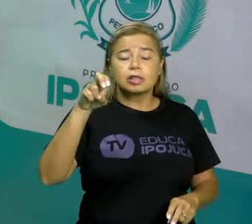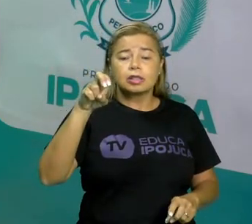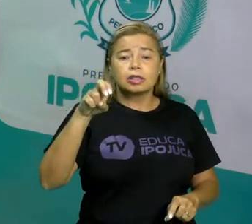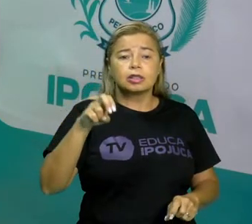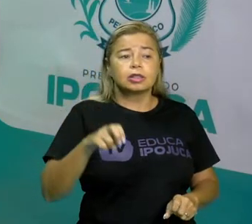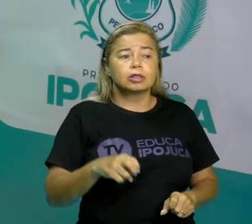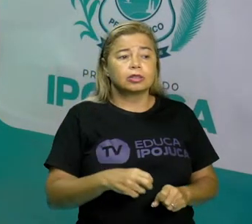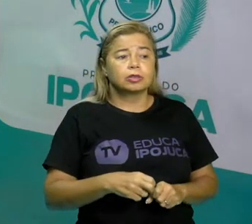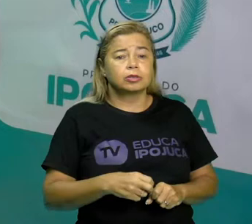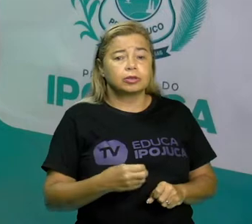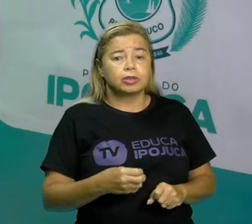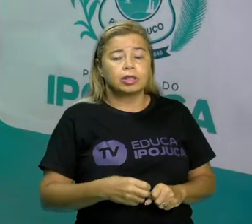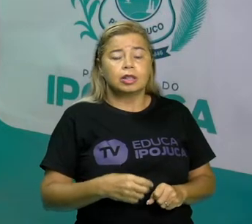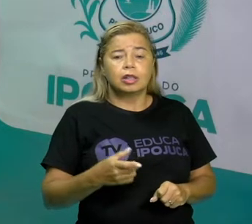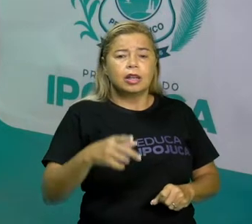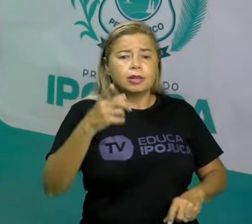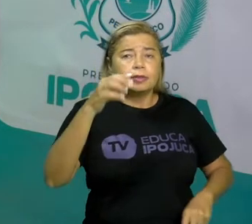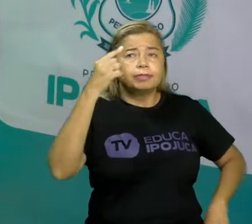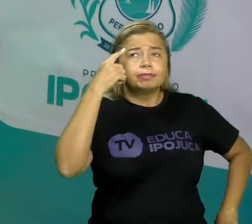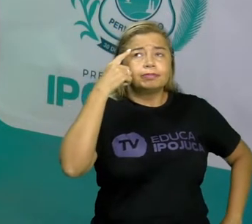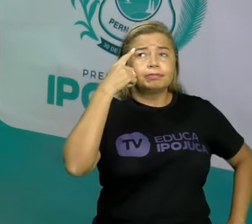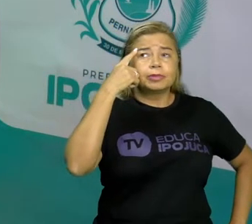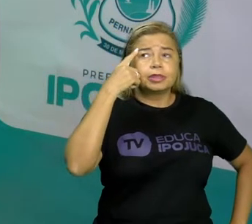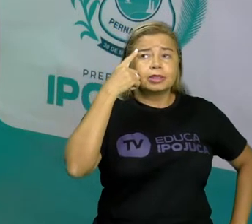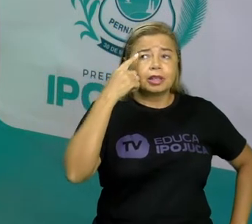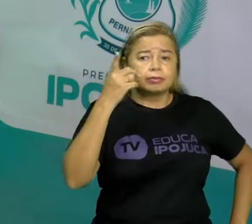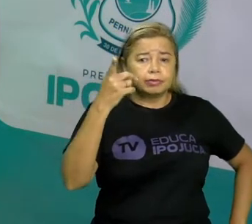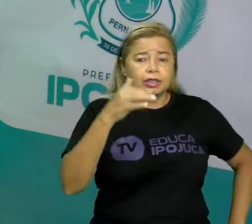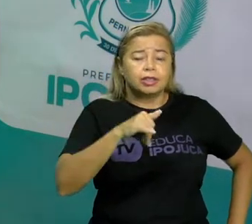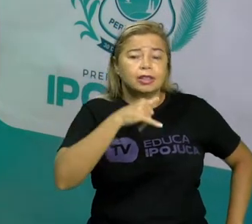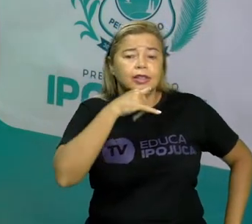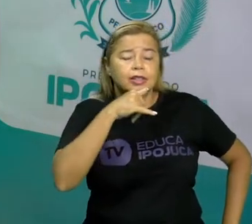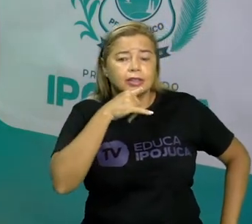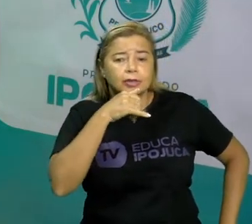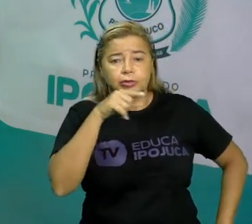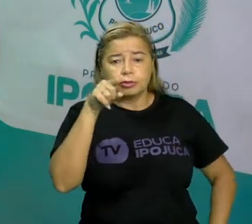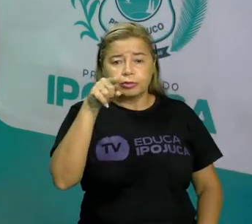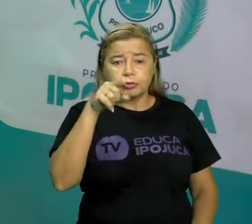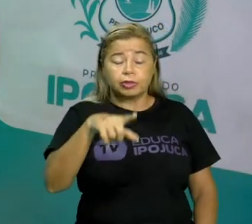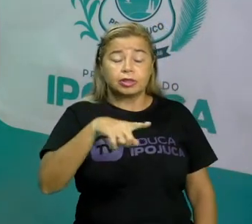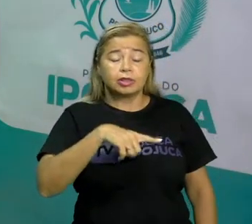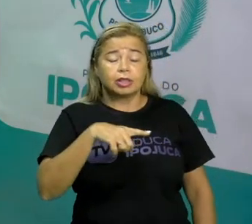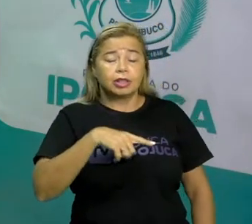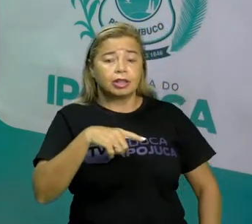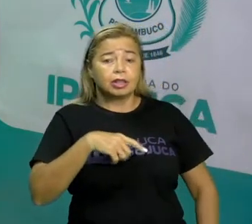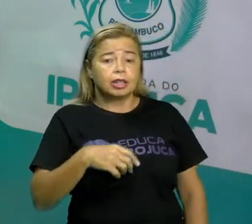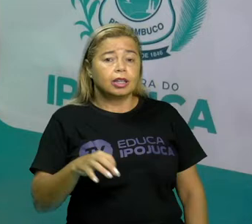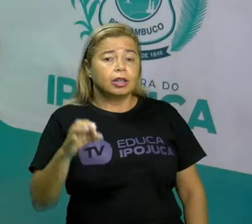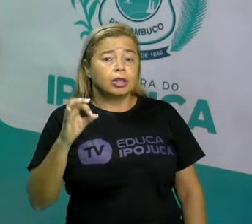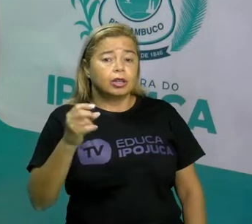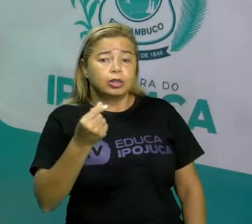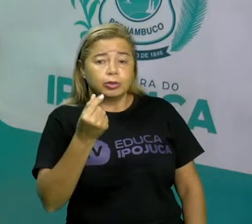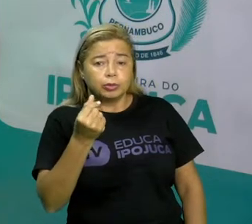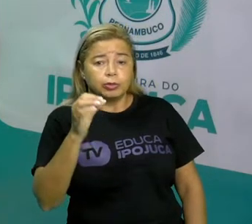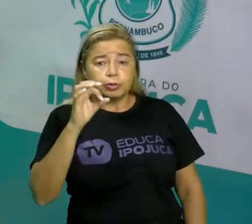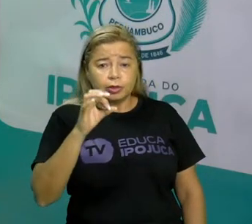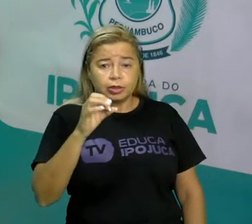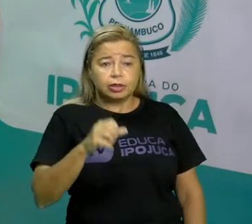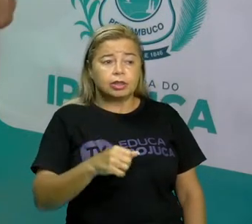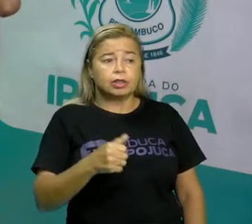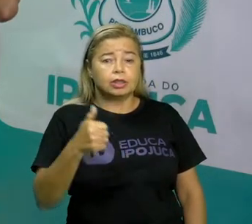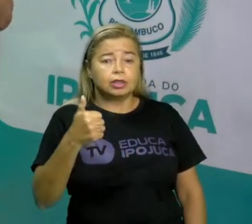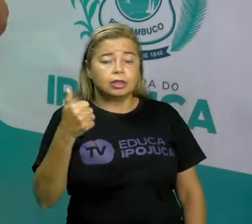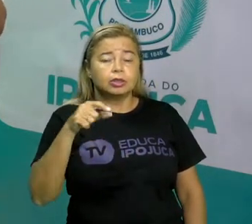pouco, uma moedinha de um real. Aqui na minha casinha do cinco é como se você tivesse uma, duas, três, quatro,